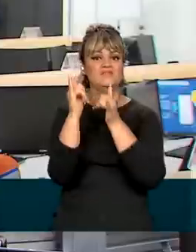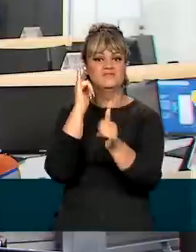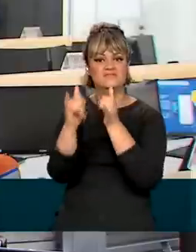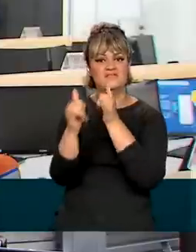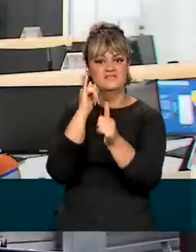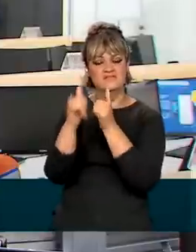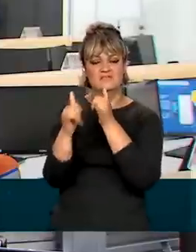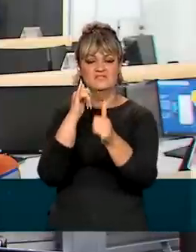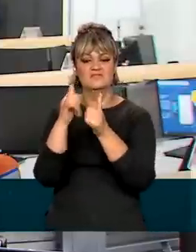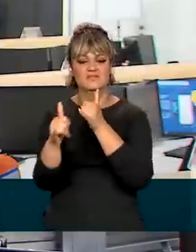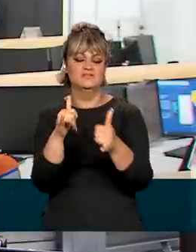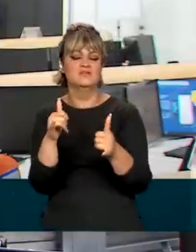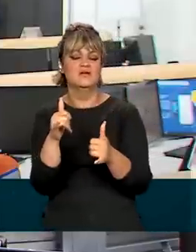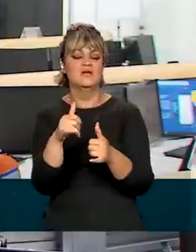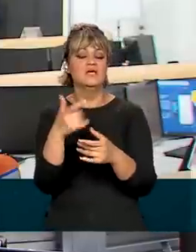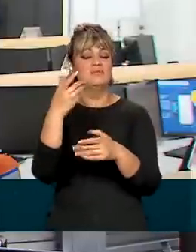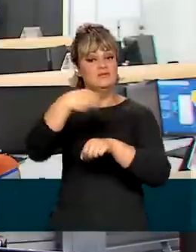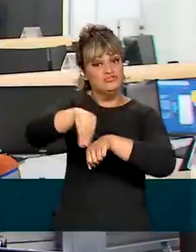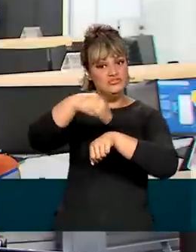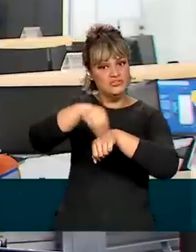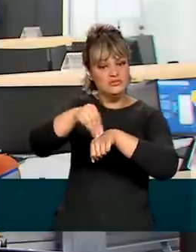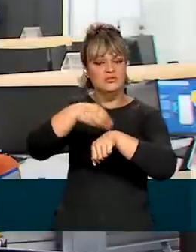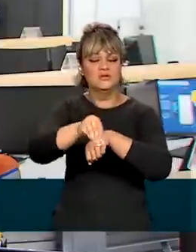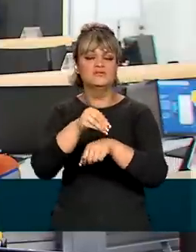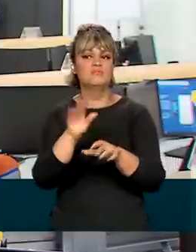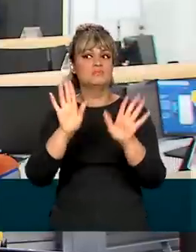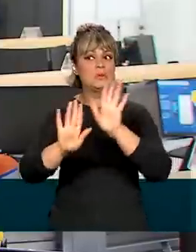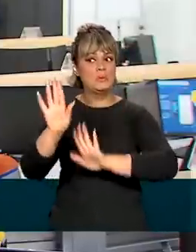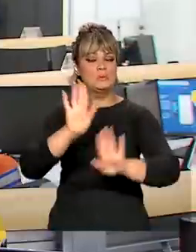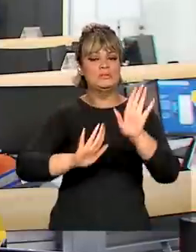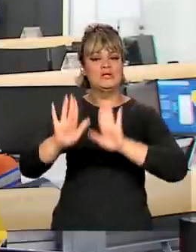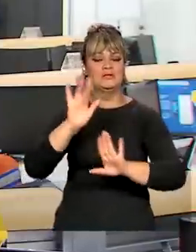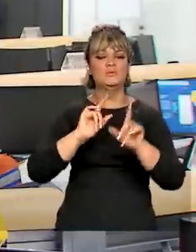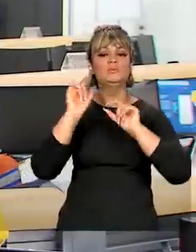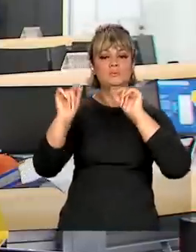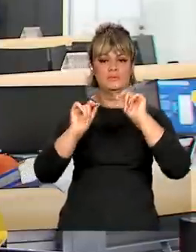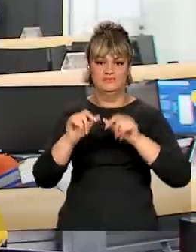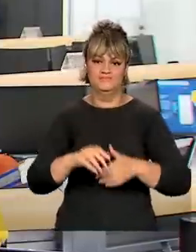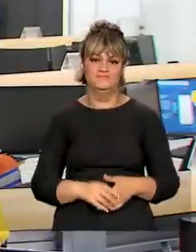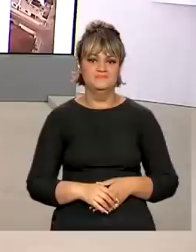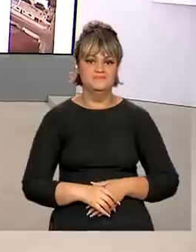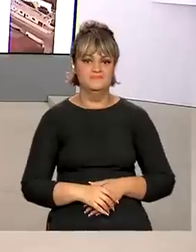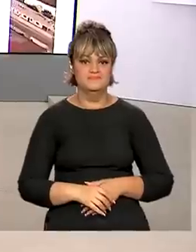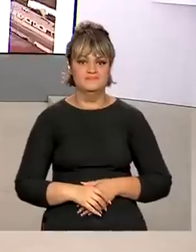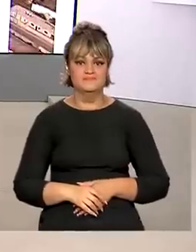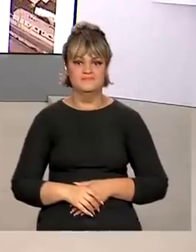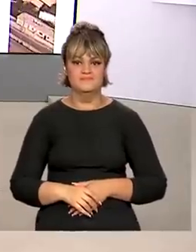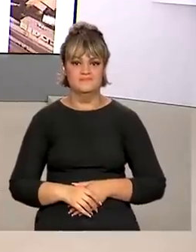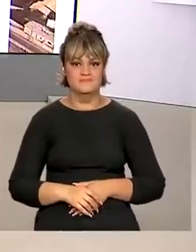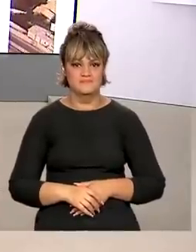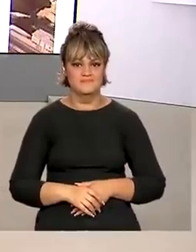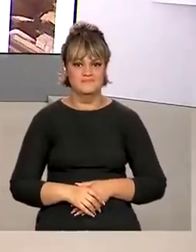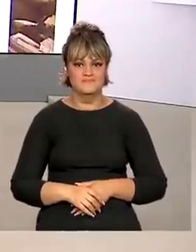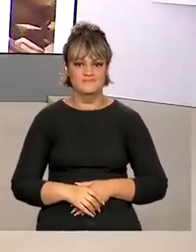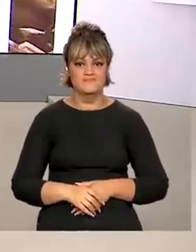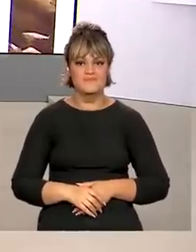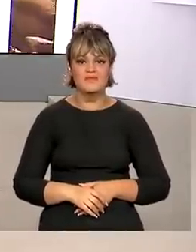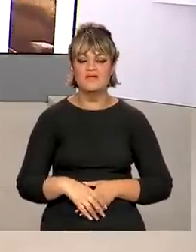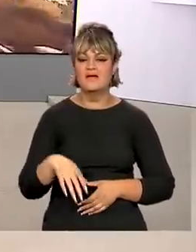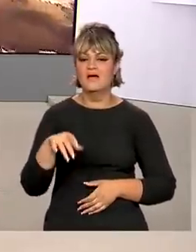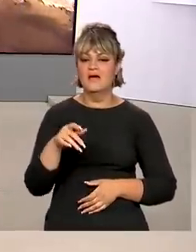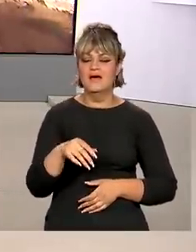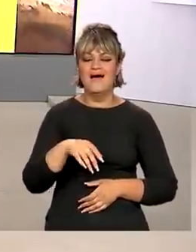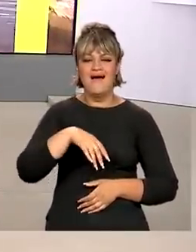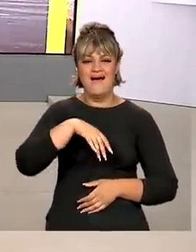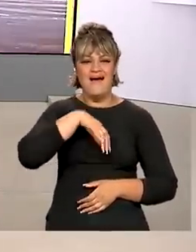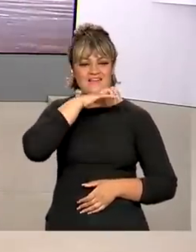compartilhados, bem como dicas de como se proteger em uma situação de desastre. Entre os cuidados com